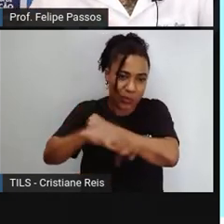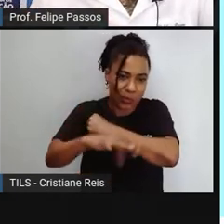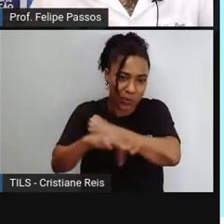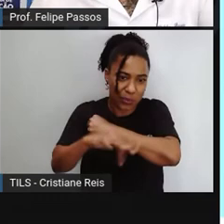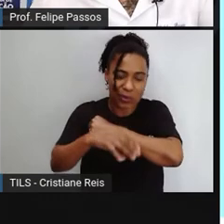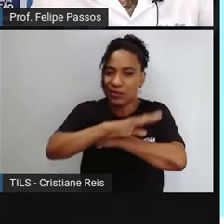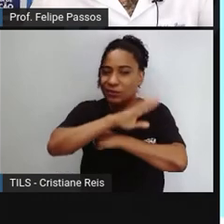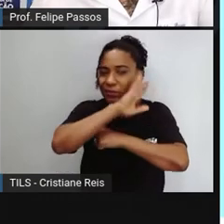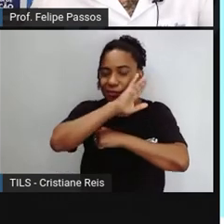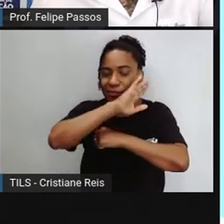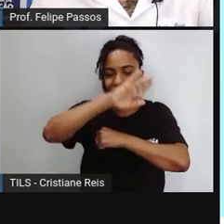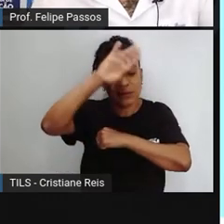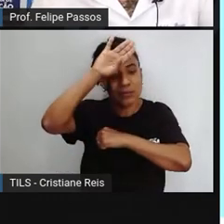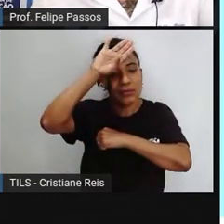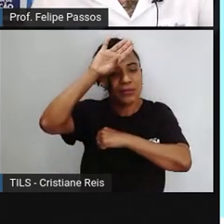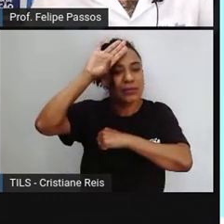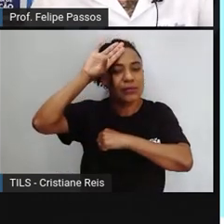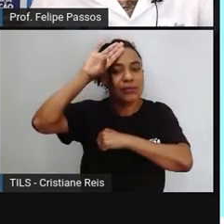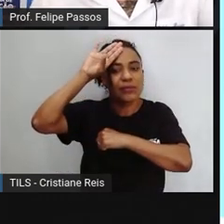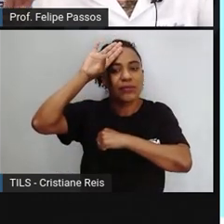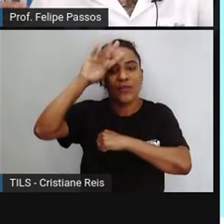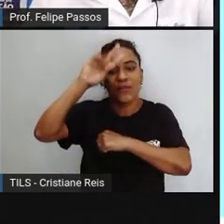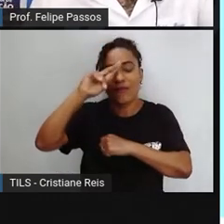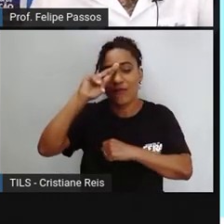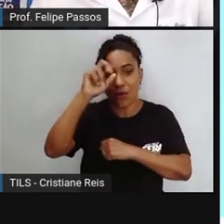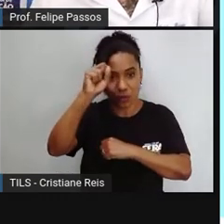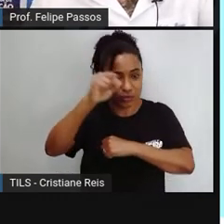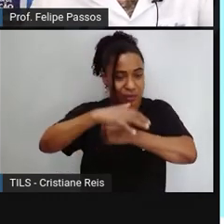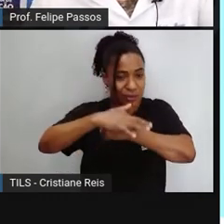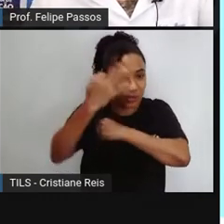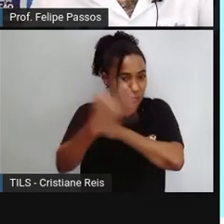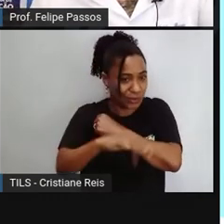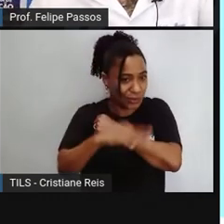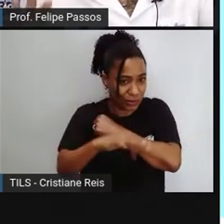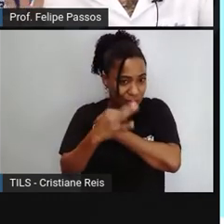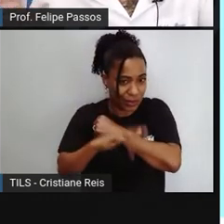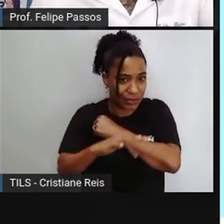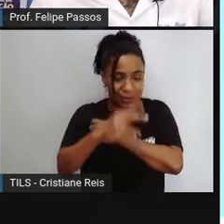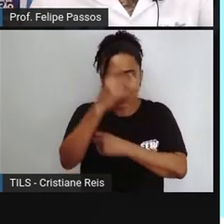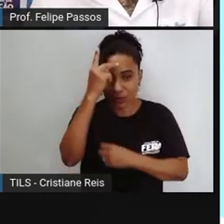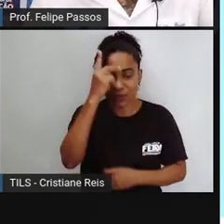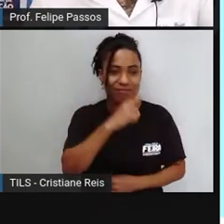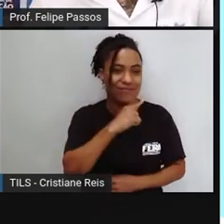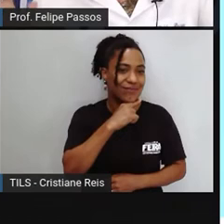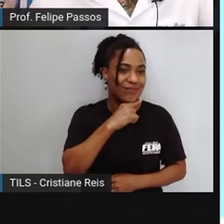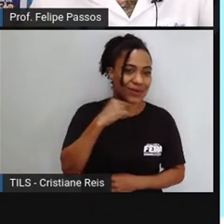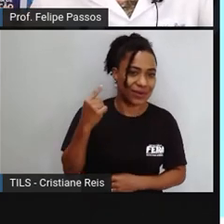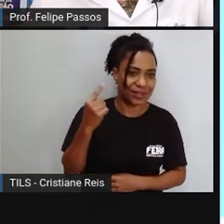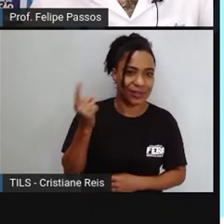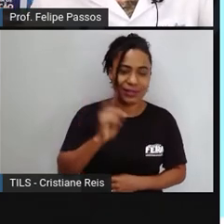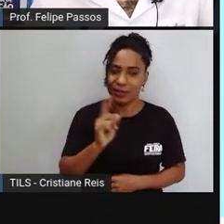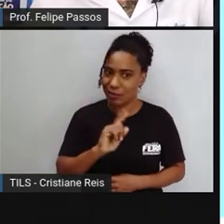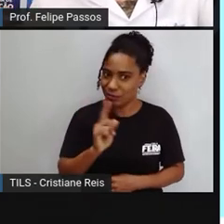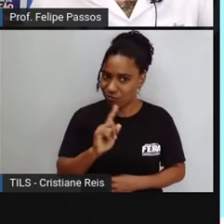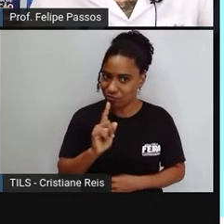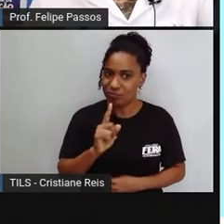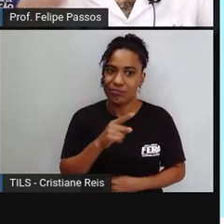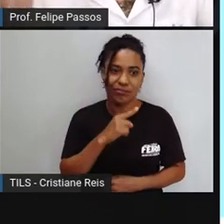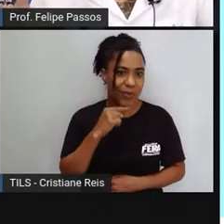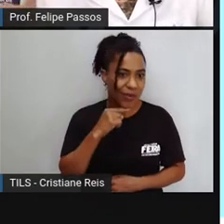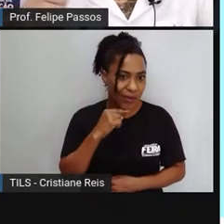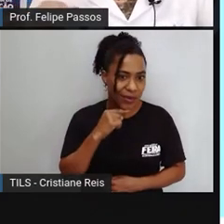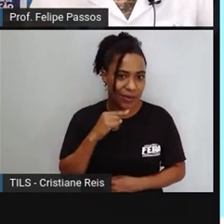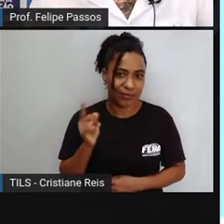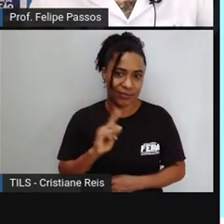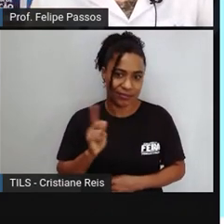Muita dor, né? O local dói bastante, mas não mata. Então assim, ufa, né? Graças a Deus não mata.